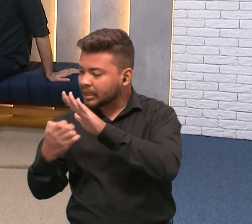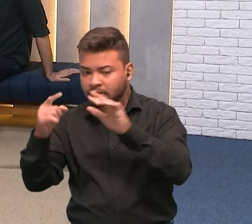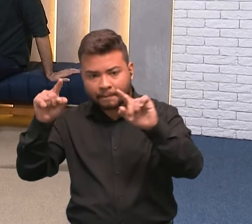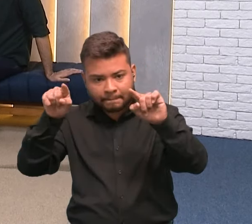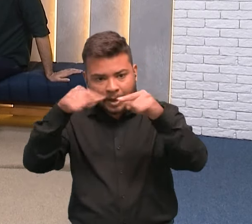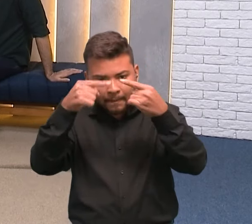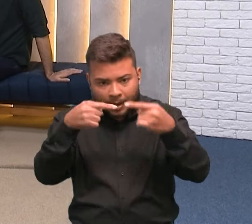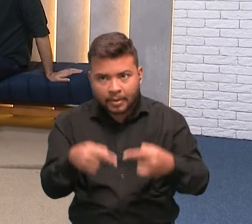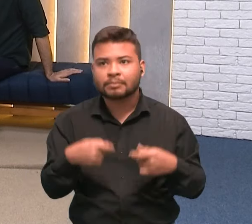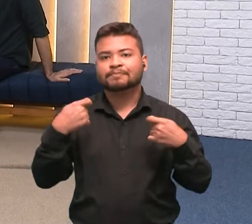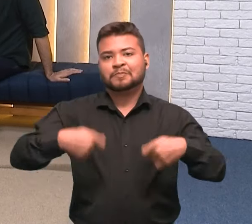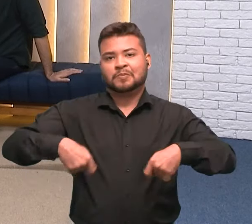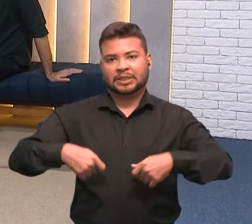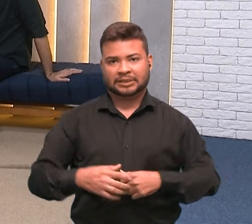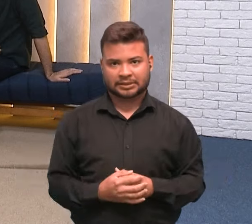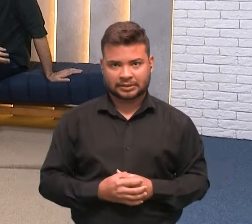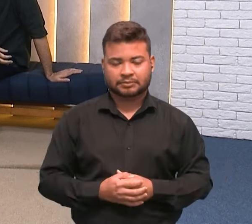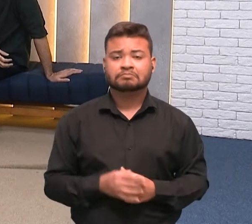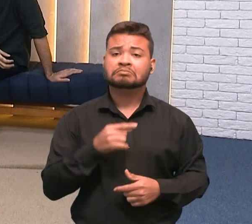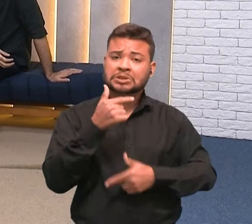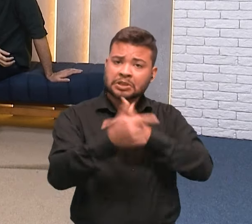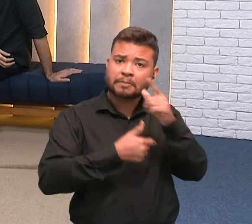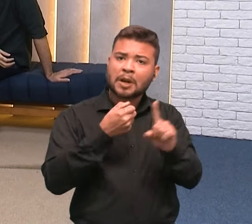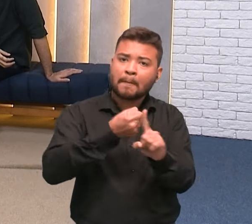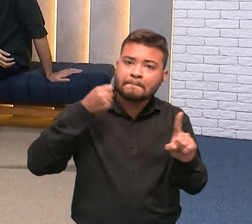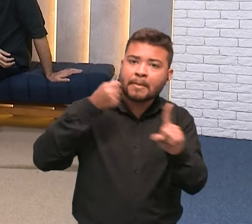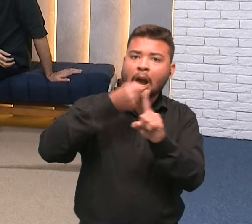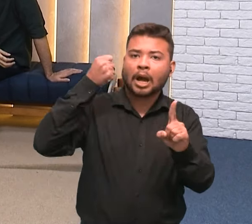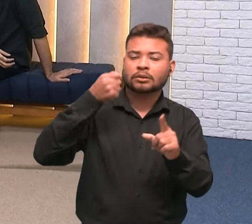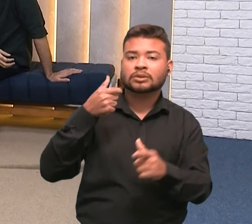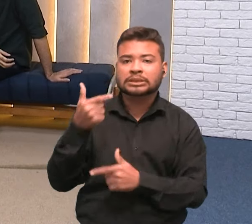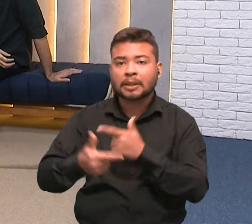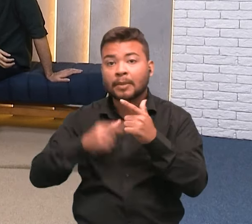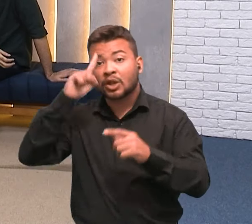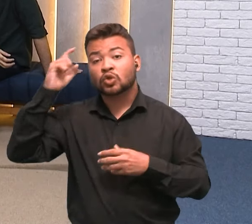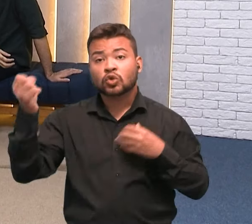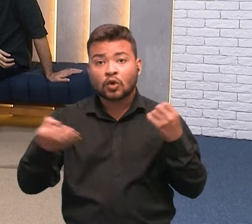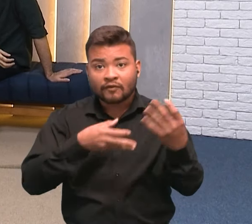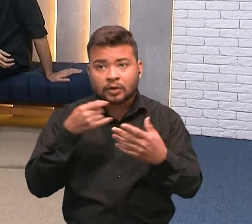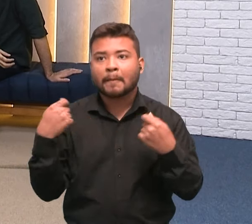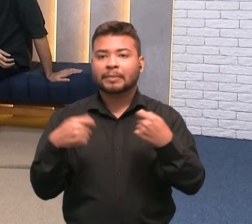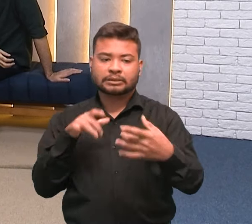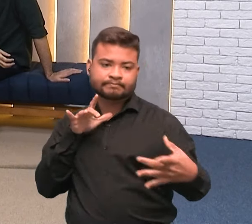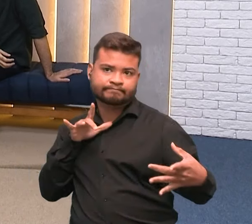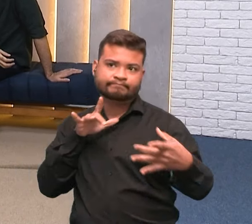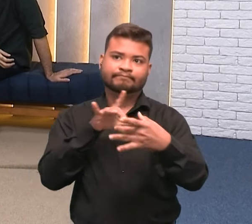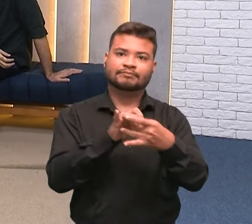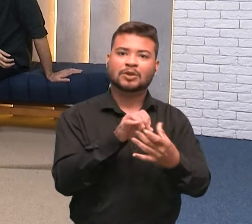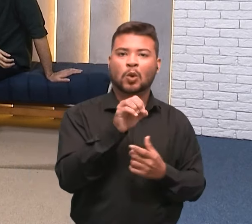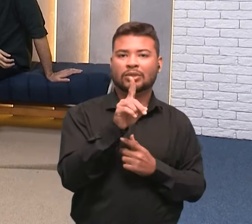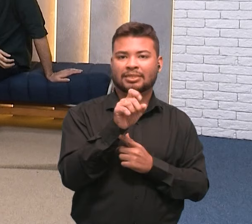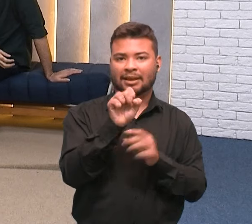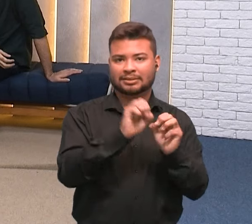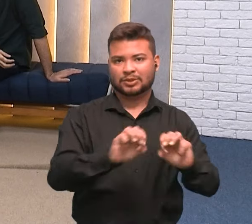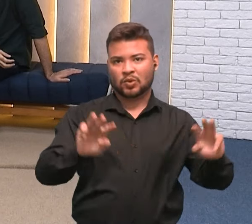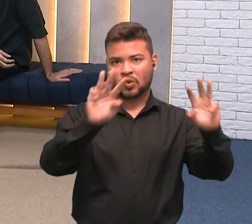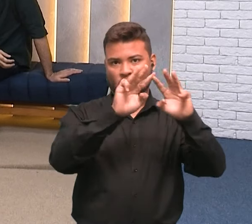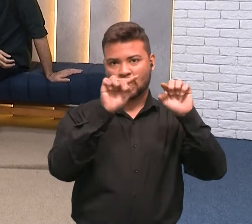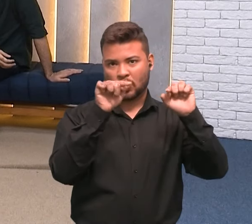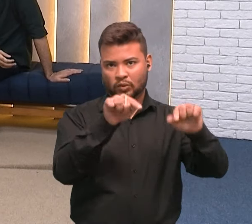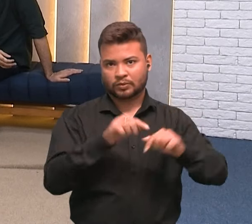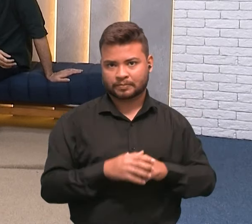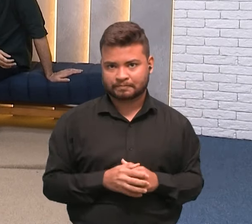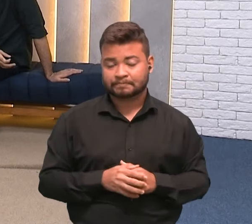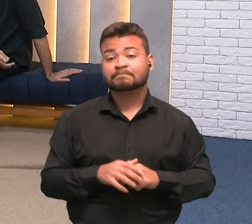Seja negócio de impacto, seja negócio inovador, tem que ter essa conexão. Então, é preciso, como a Natália disse, pensar